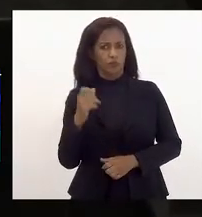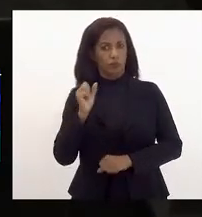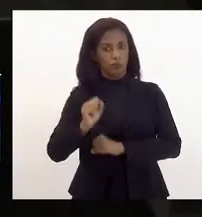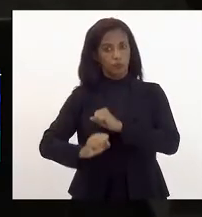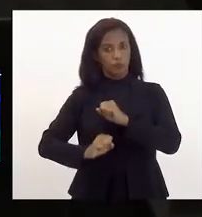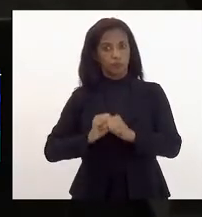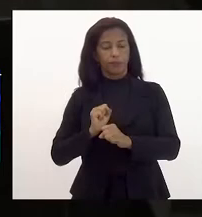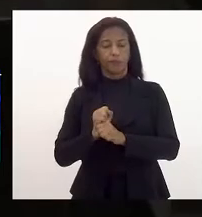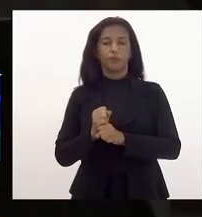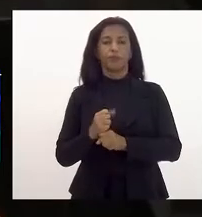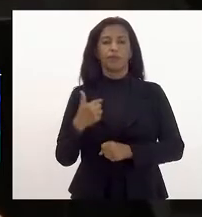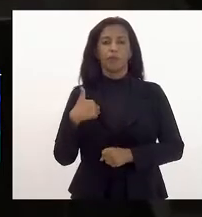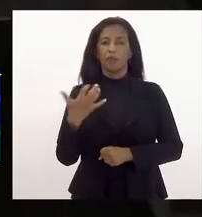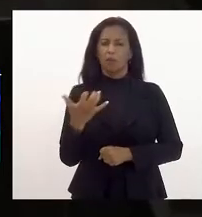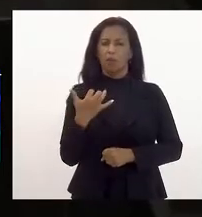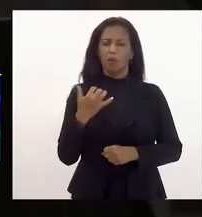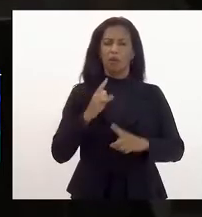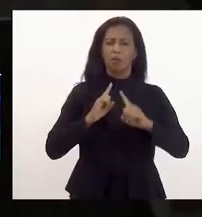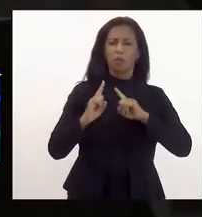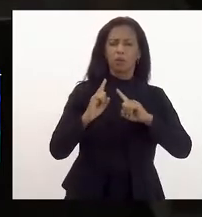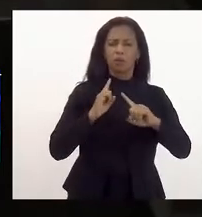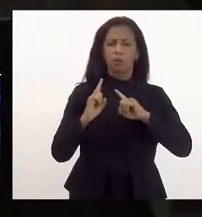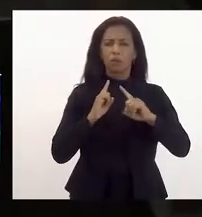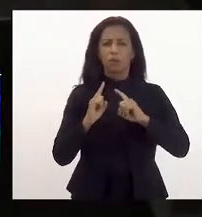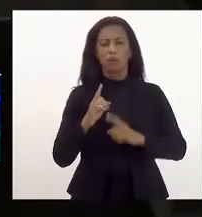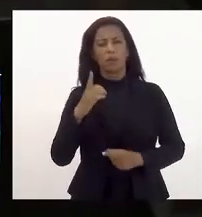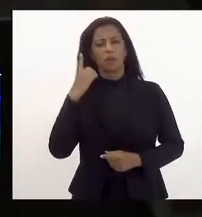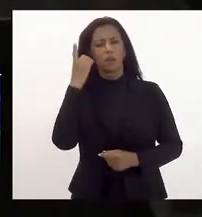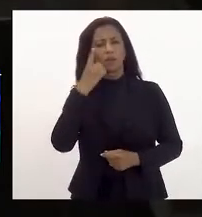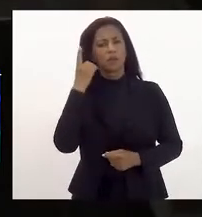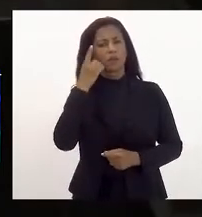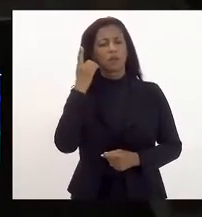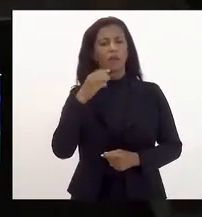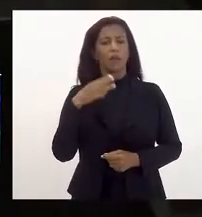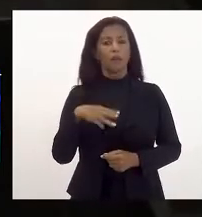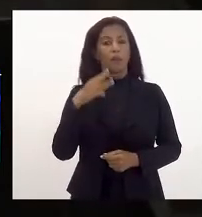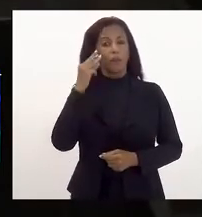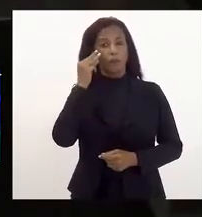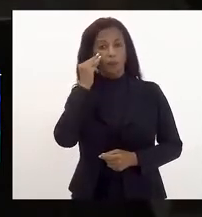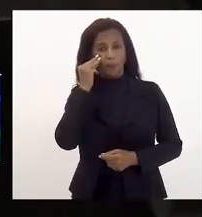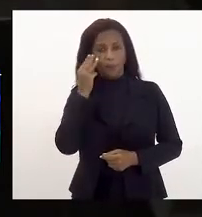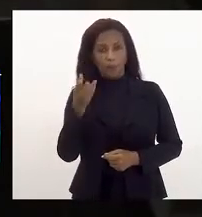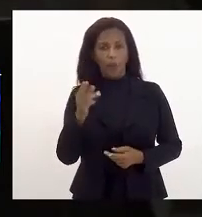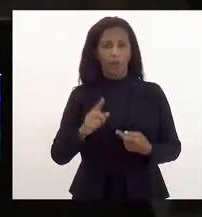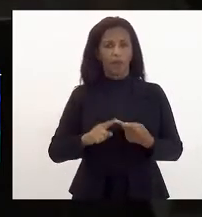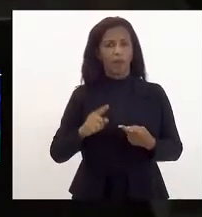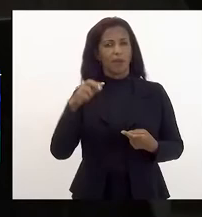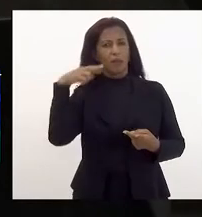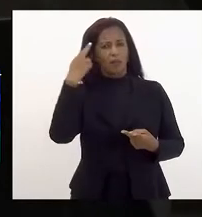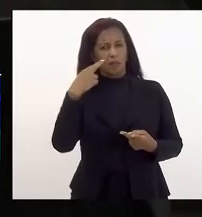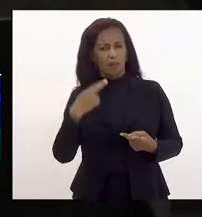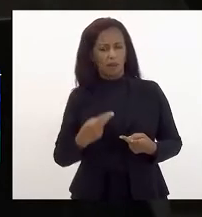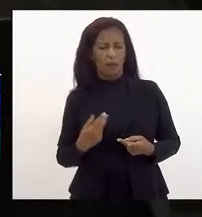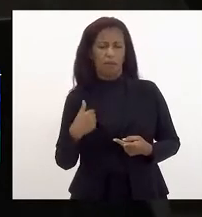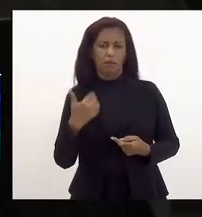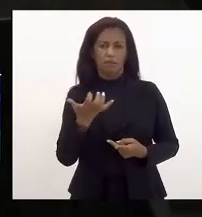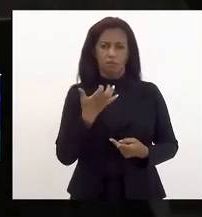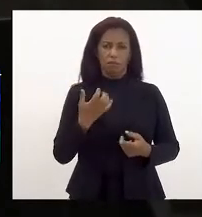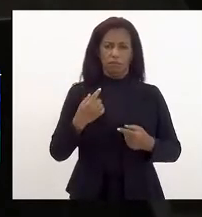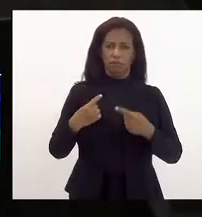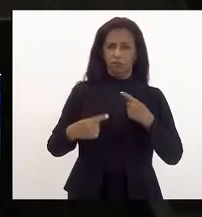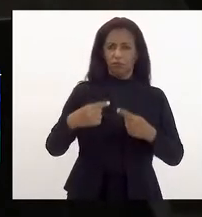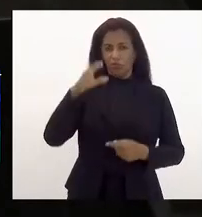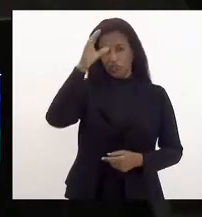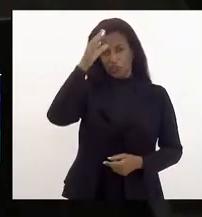eu quero fazer essa discussão deputada Mônica Francisco, deputada Renata, eu quero fazer essa discussão